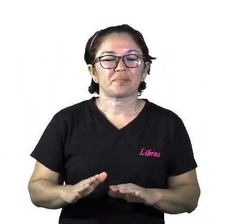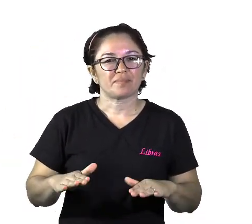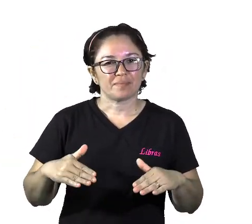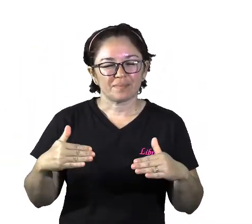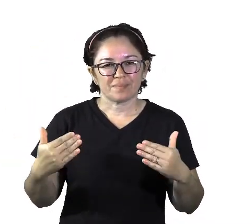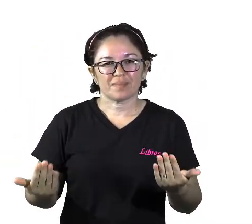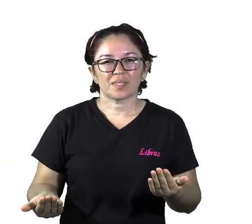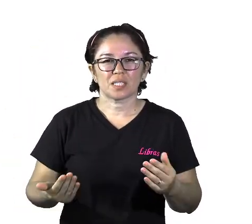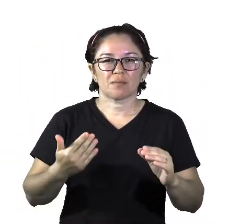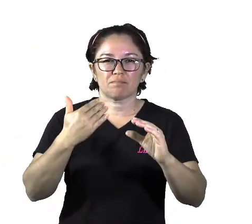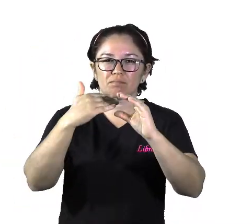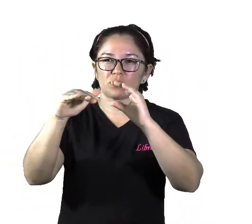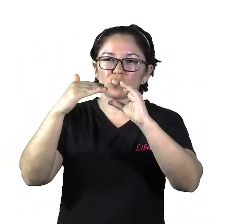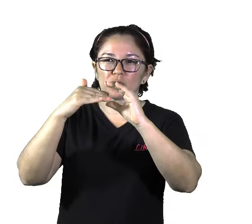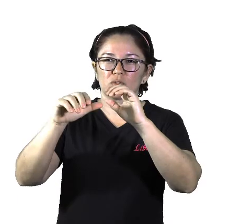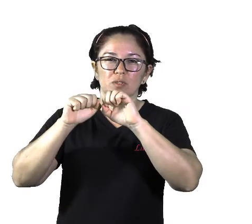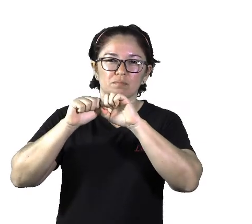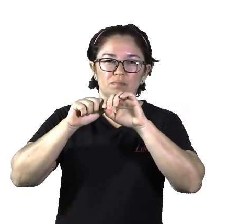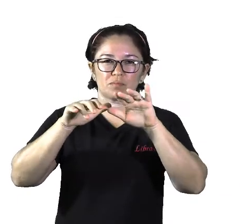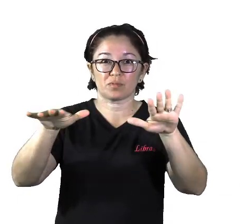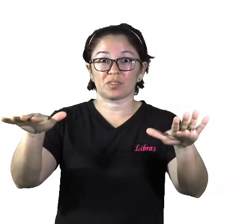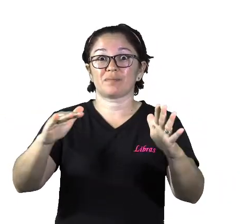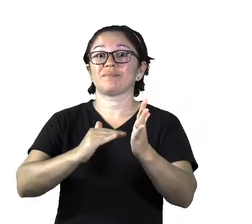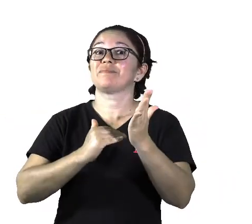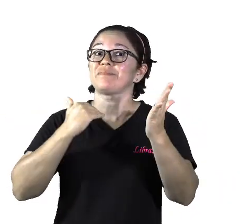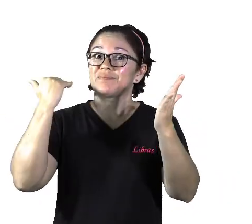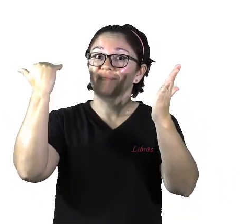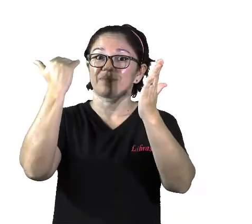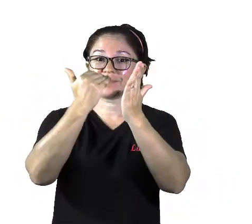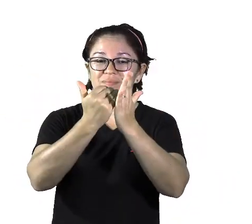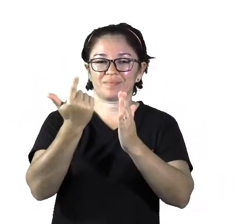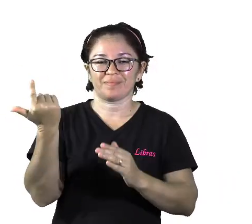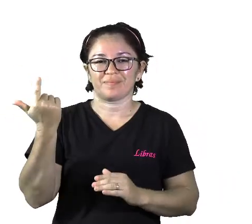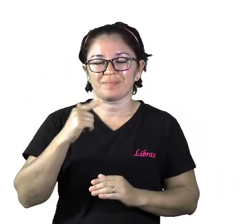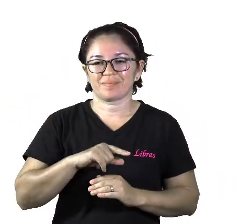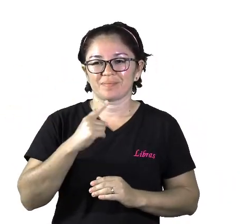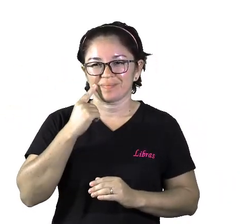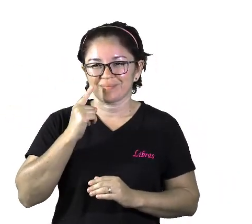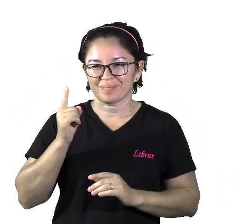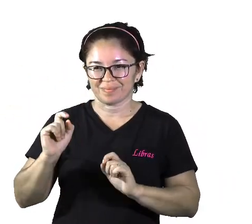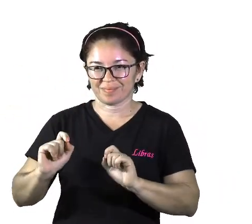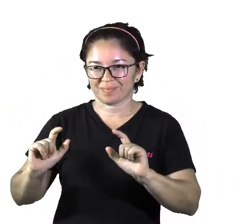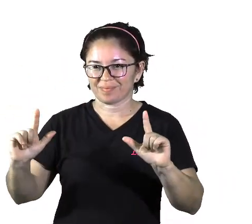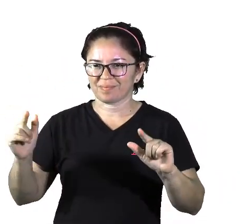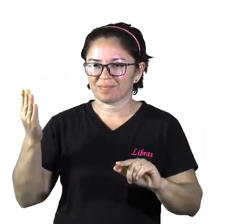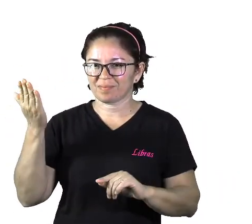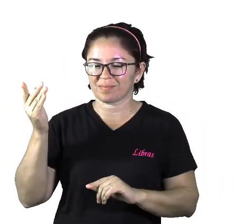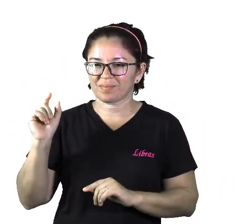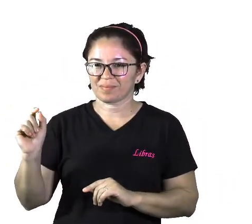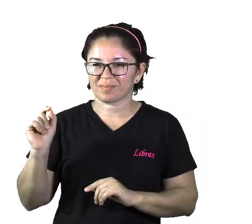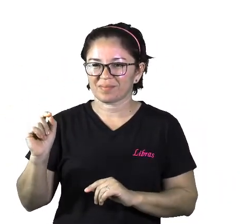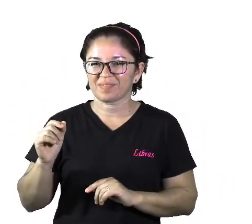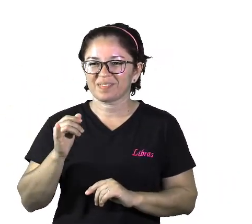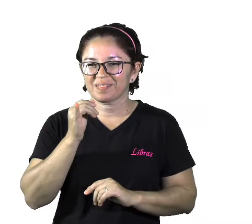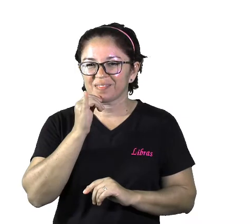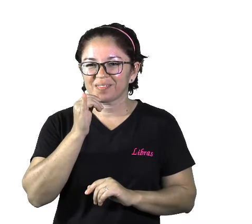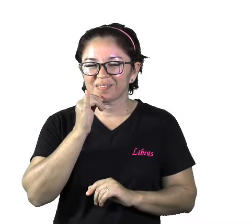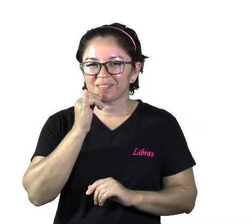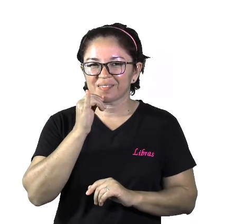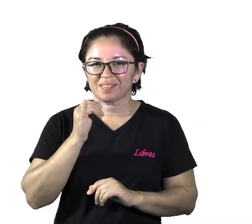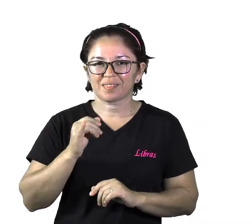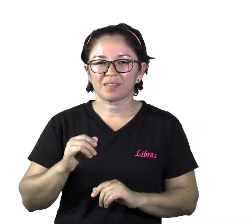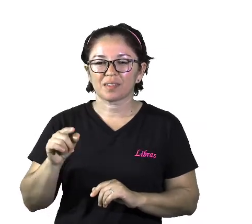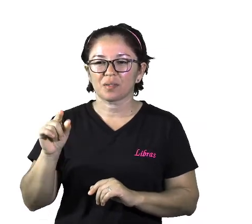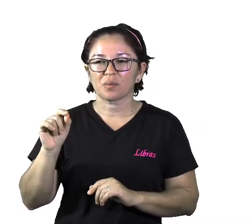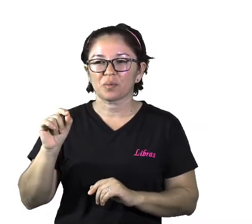comunicação foram surgindo. Aqui a gente tem na imagem, né? Os meios de comunicação que